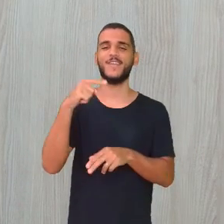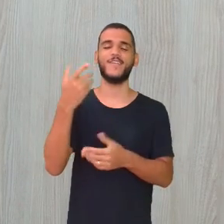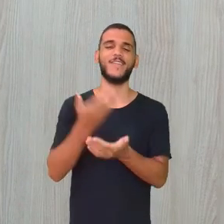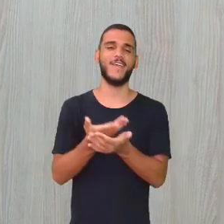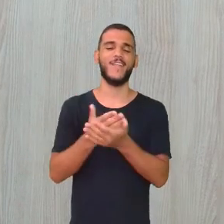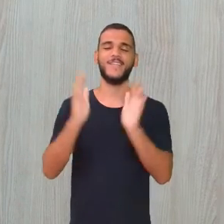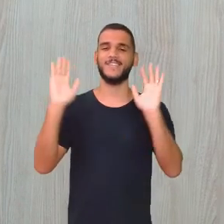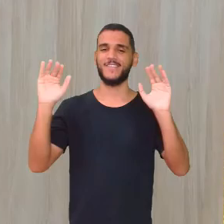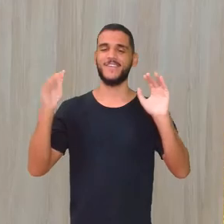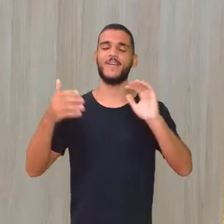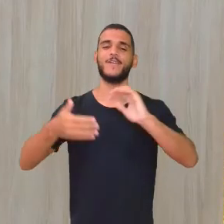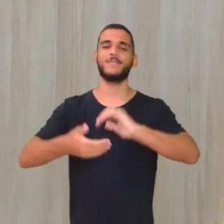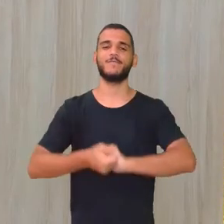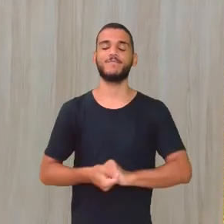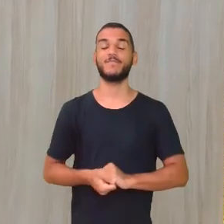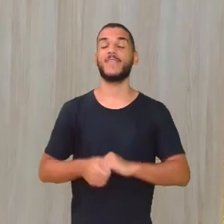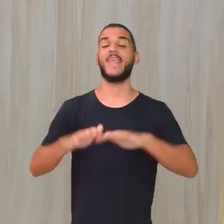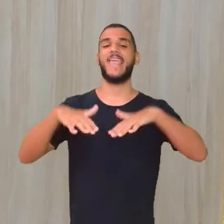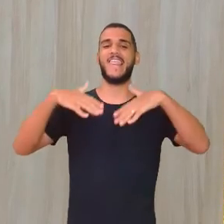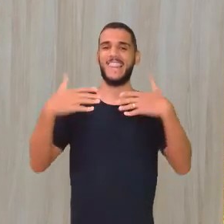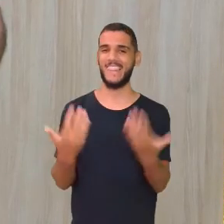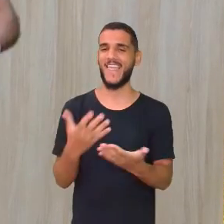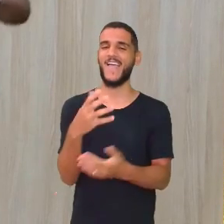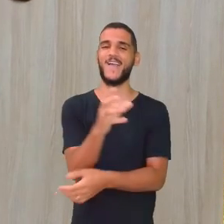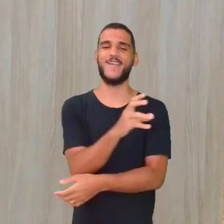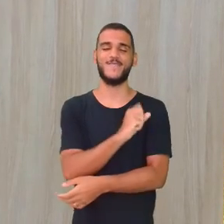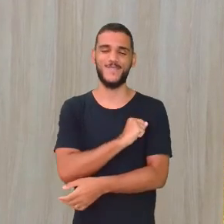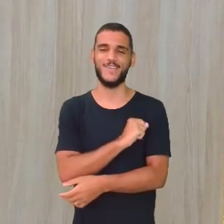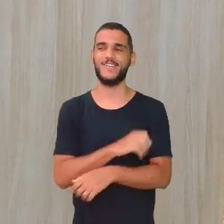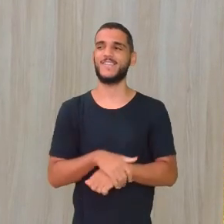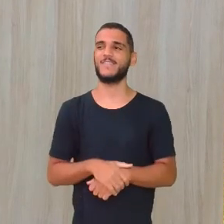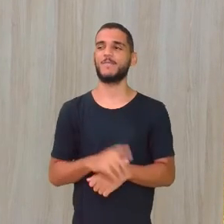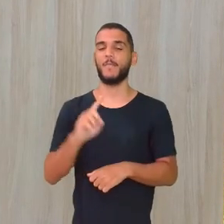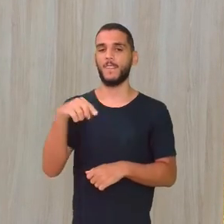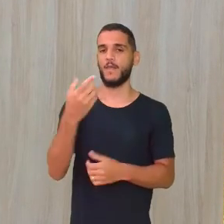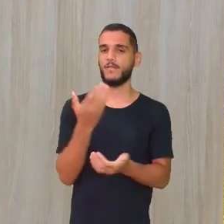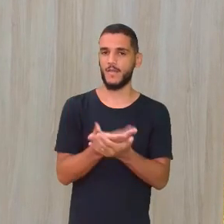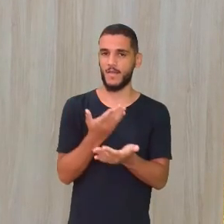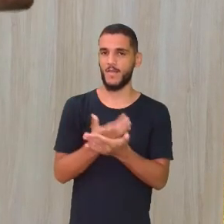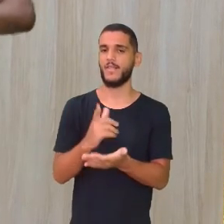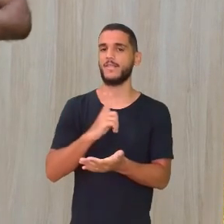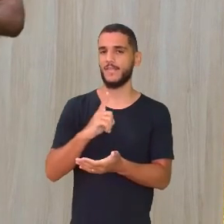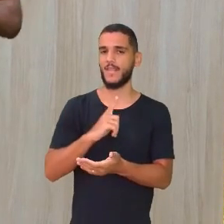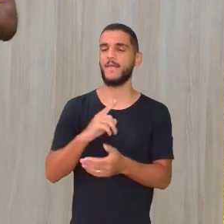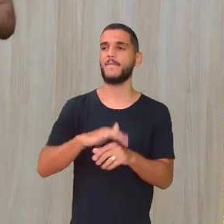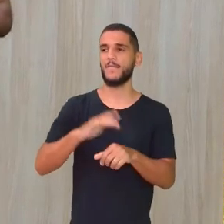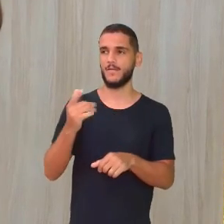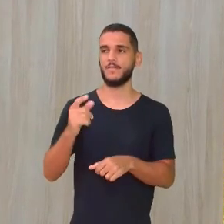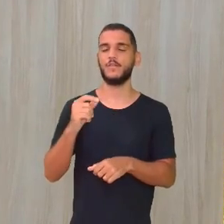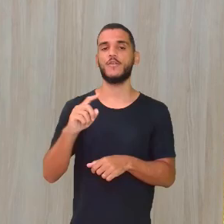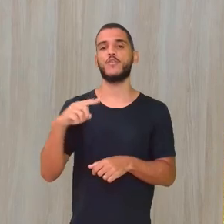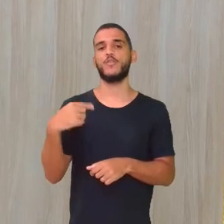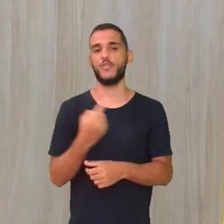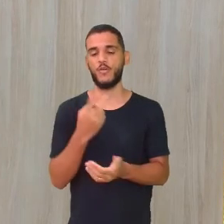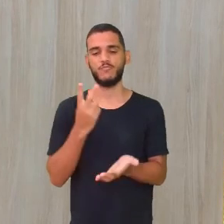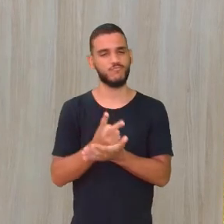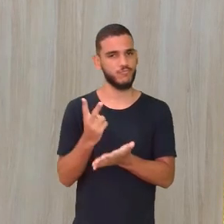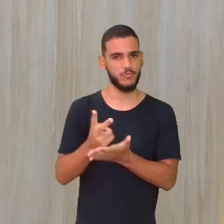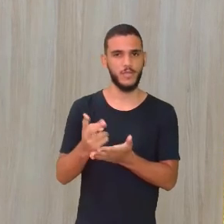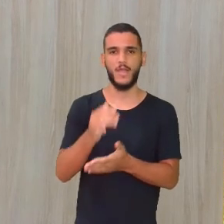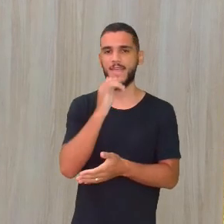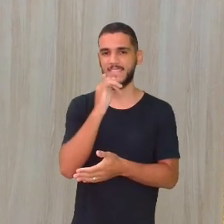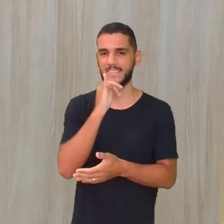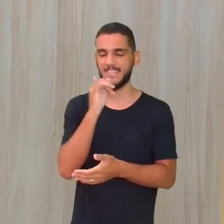Até mais Tchau, tchau Isso aí meus amores A gente na próxima aula Tem mais A gente vai dar continuidade Aí os exemplos De